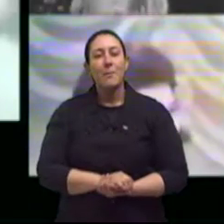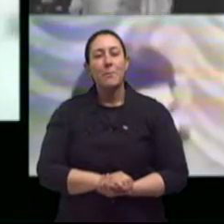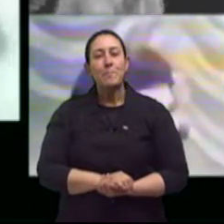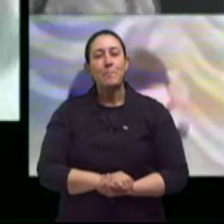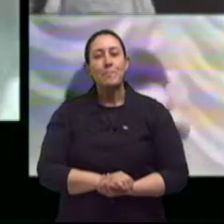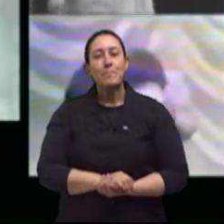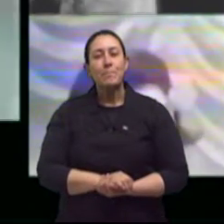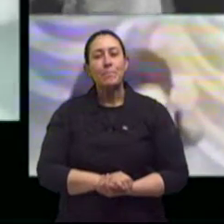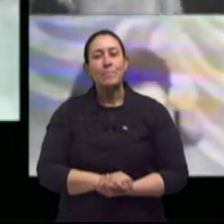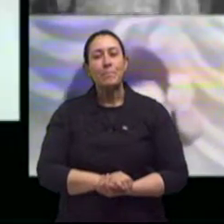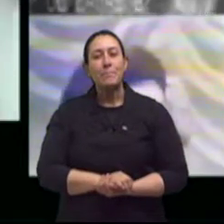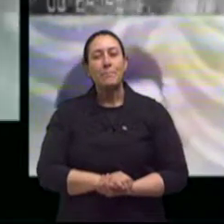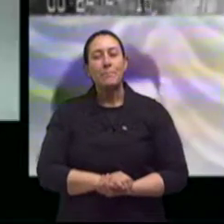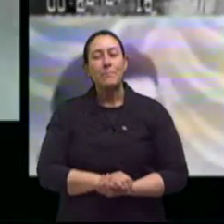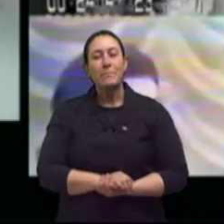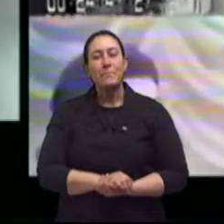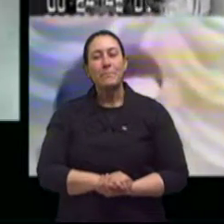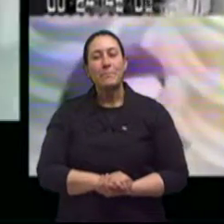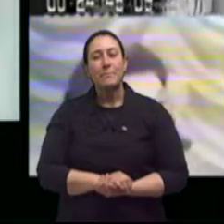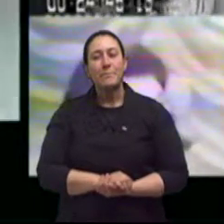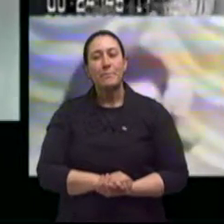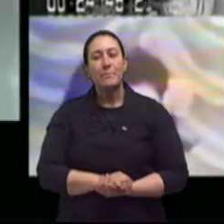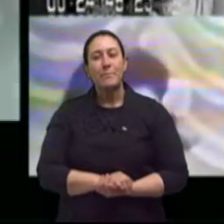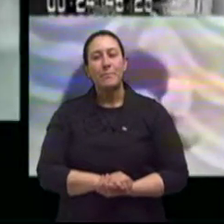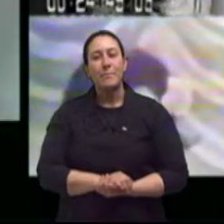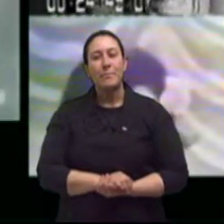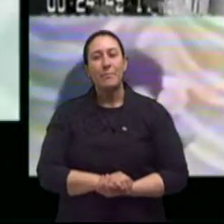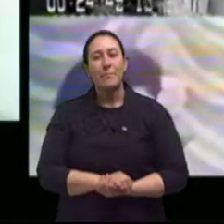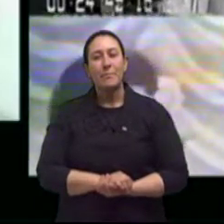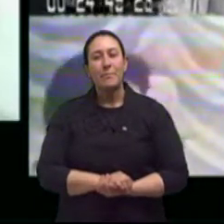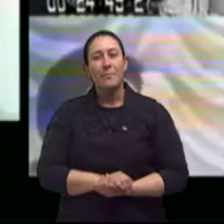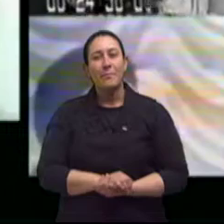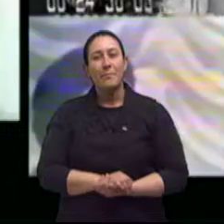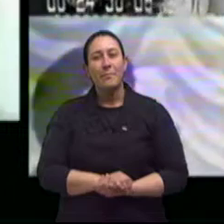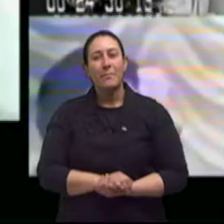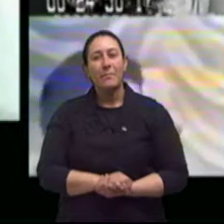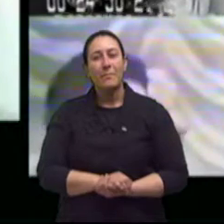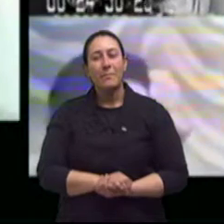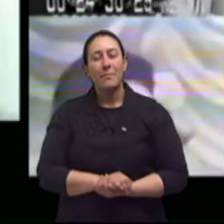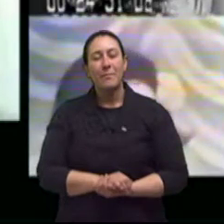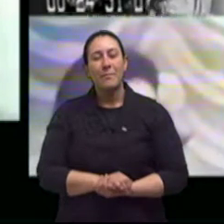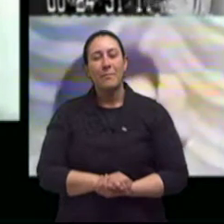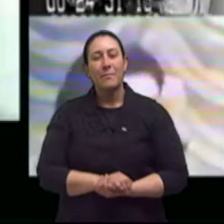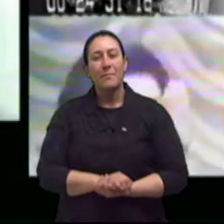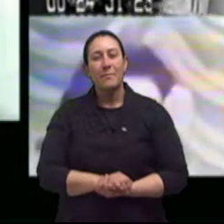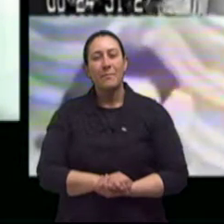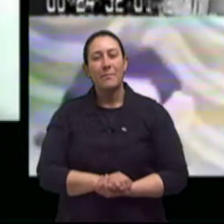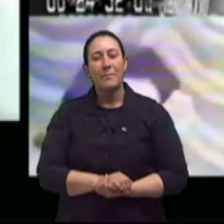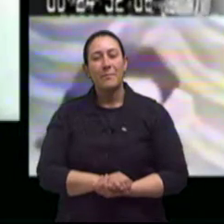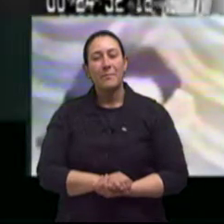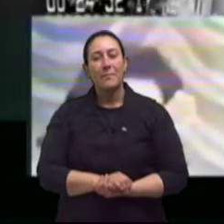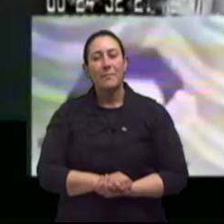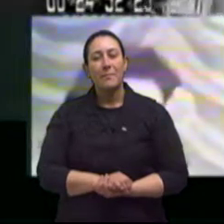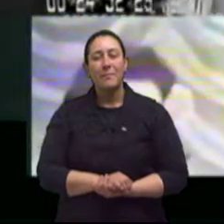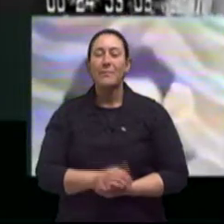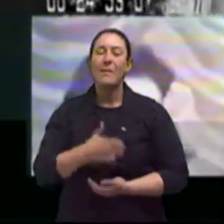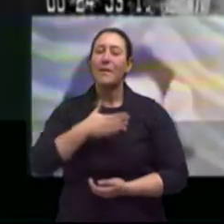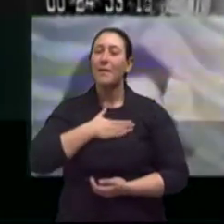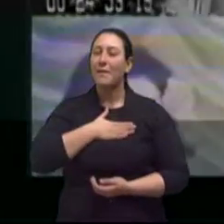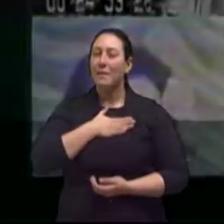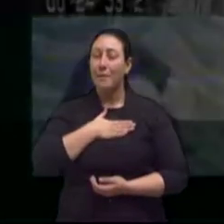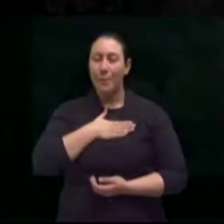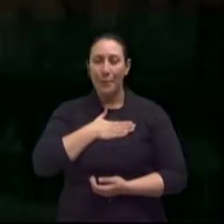Maria Vargas, o delegado de Brasileiro. Eu fiquei